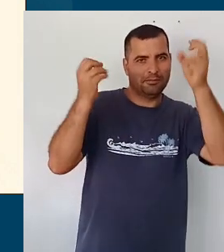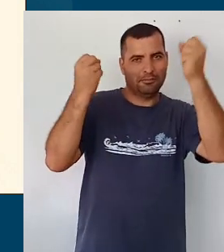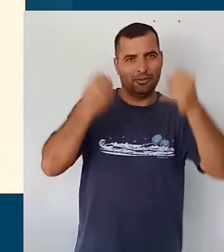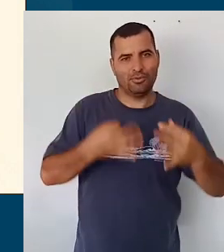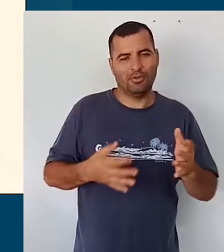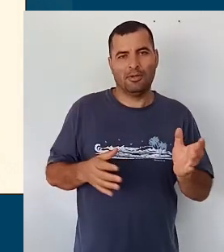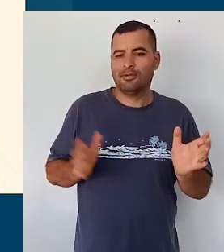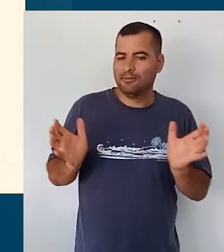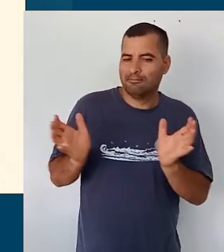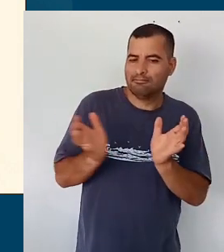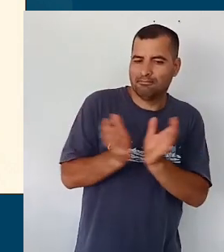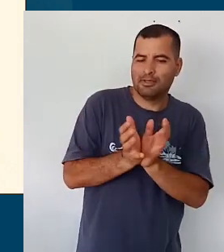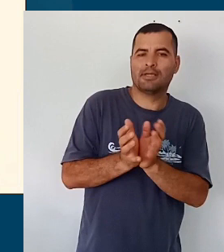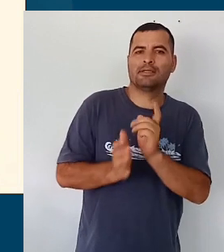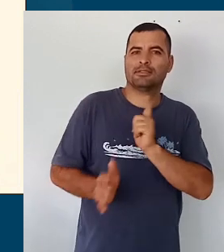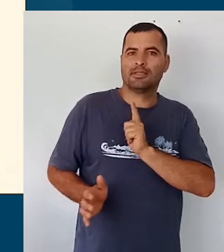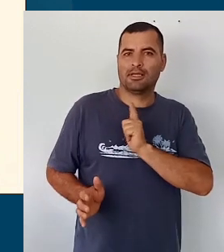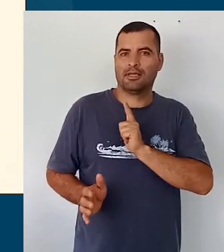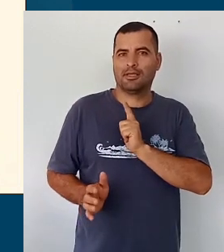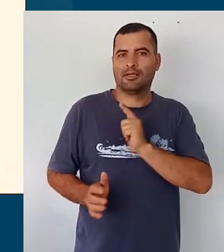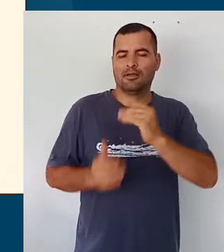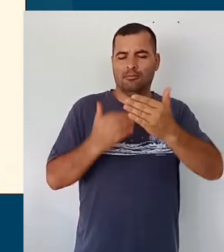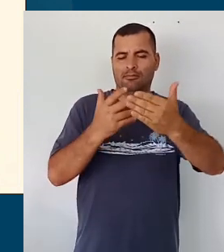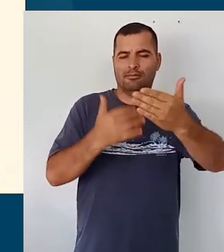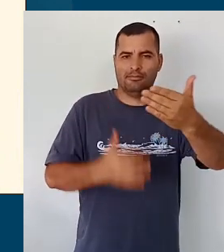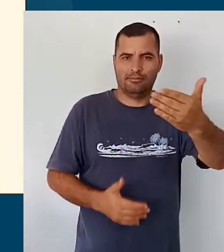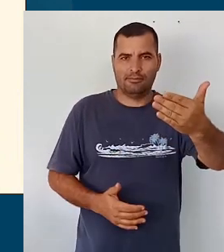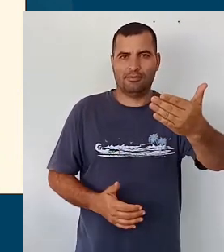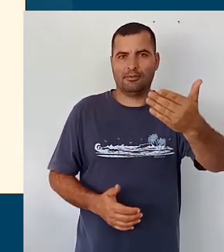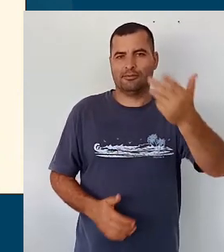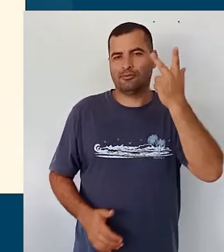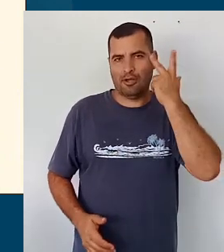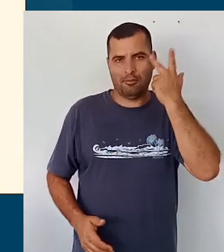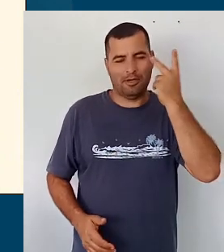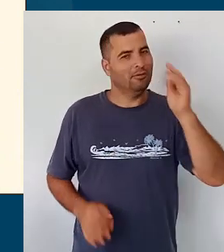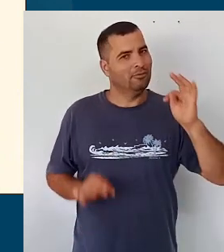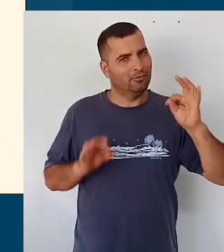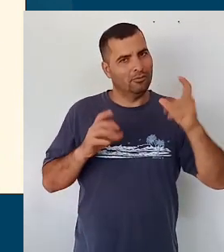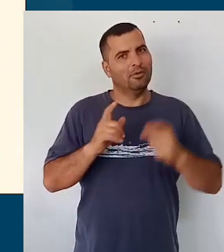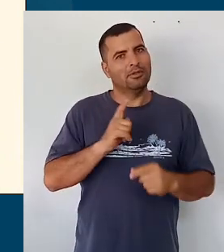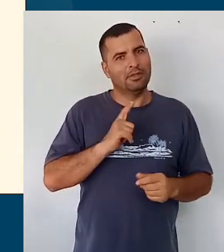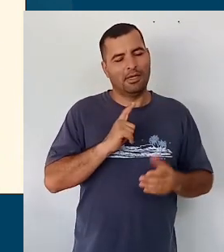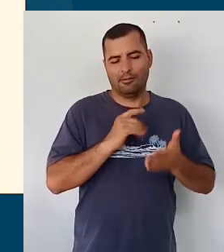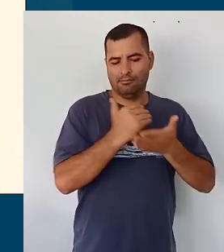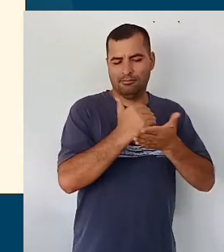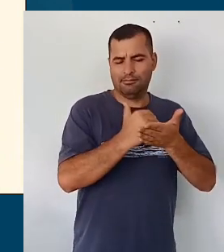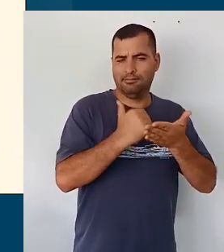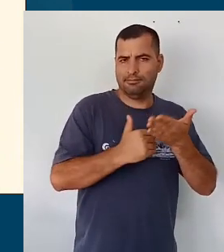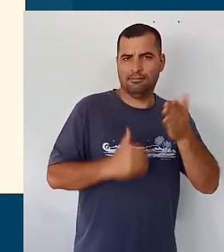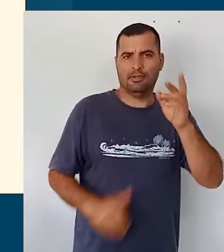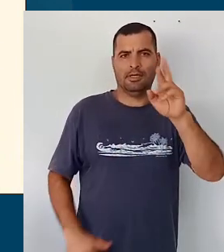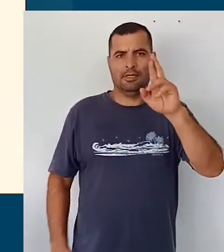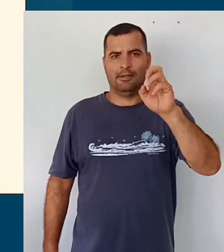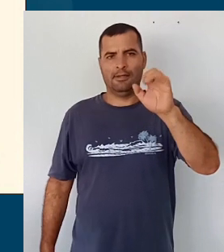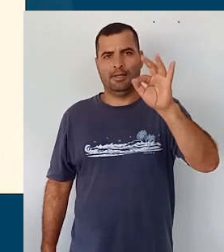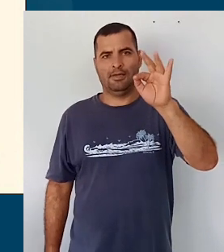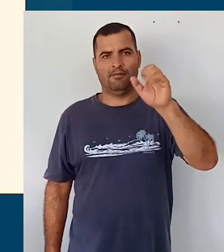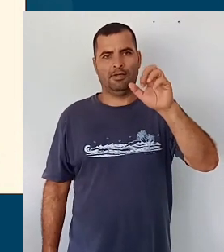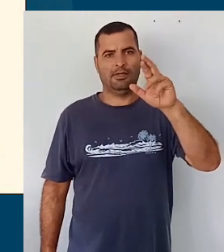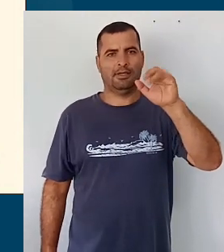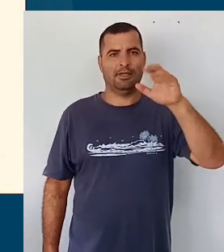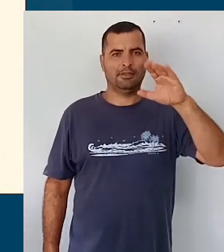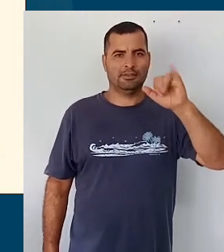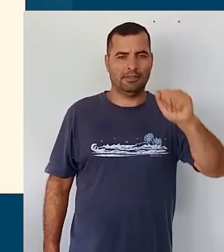uma parte ali que é uma parte comum, que traz, né, todas as referências, todas as leis, todos os